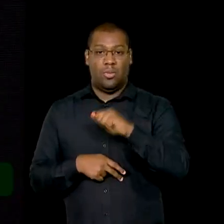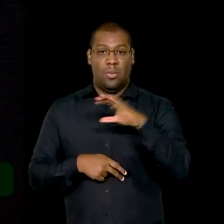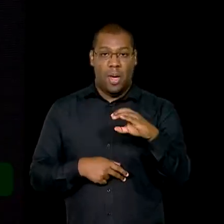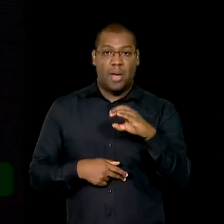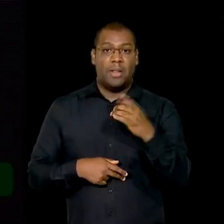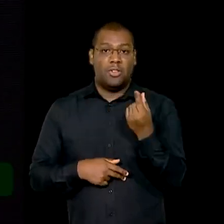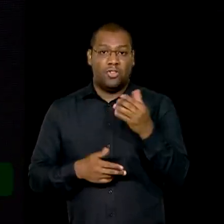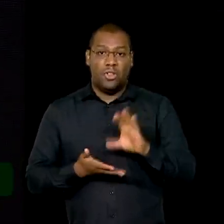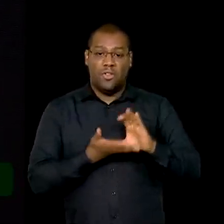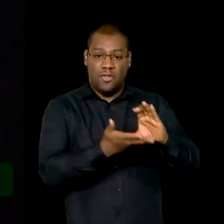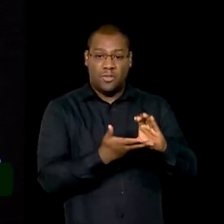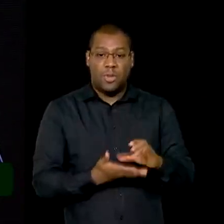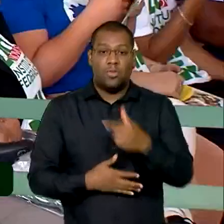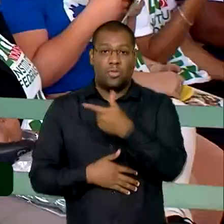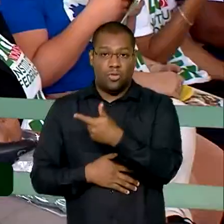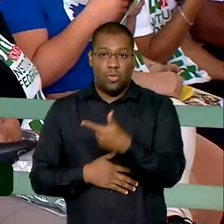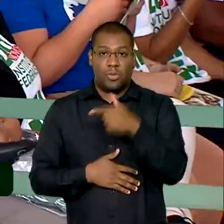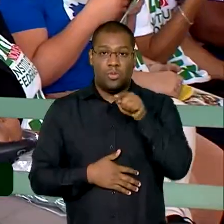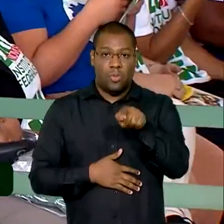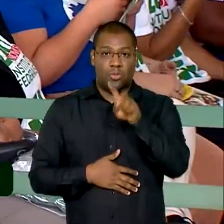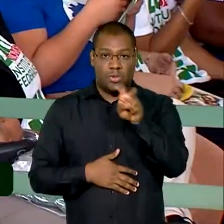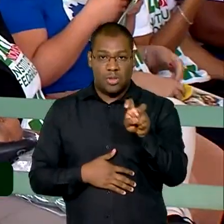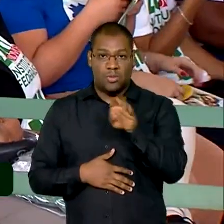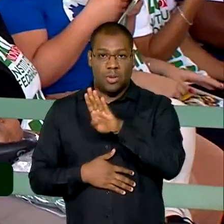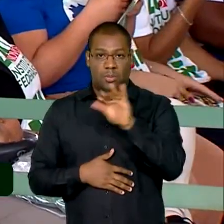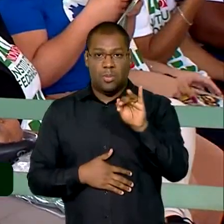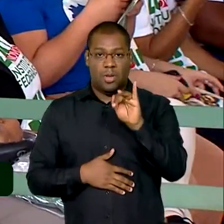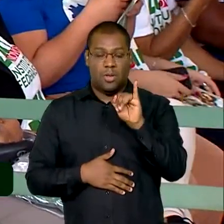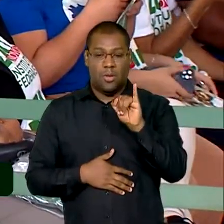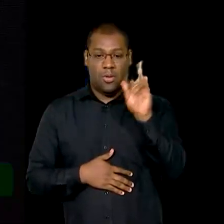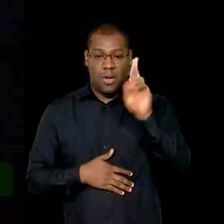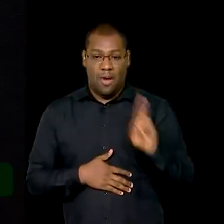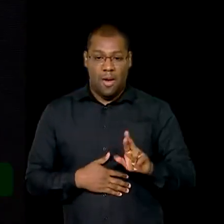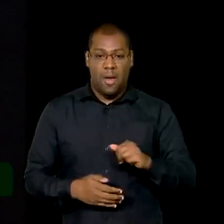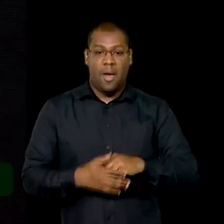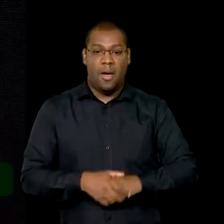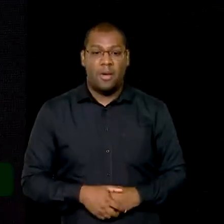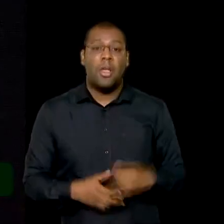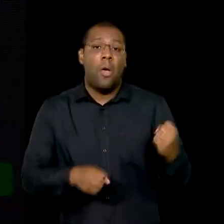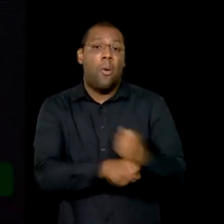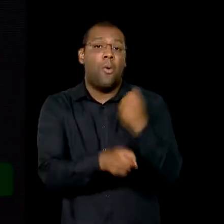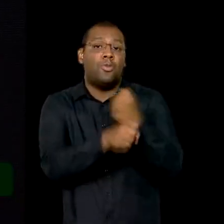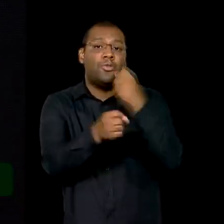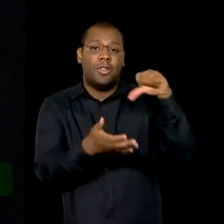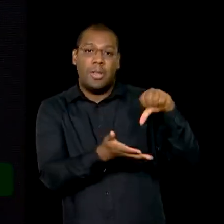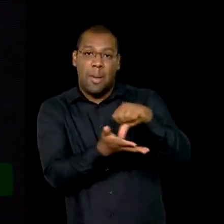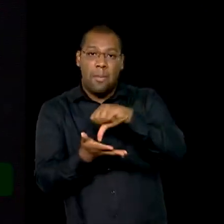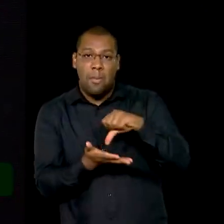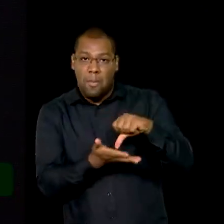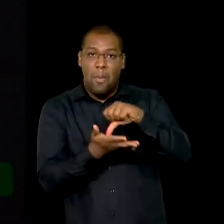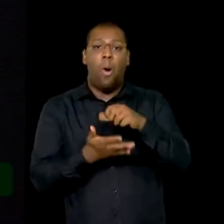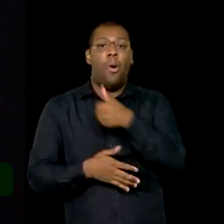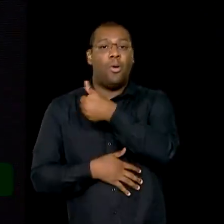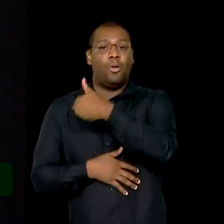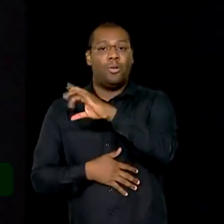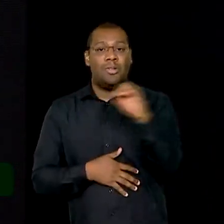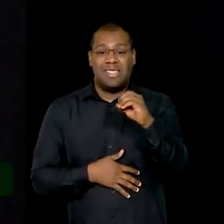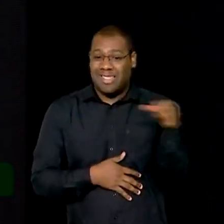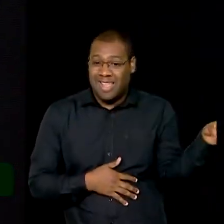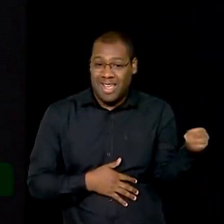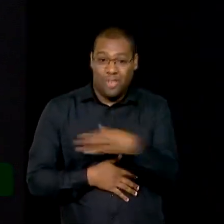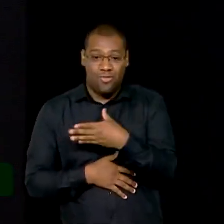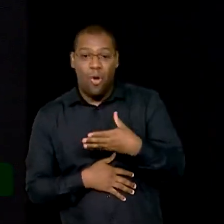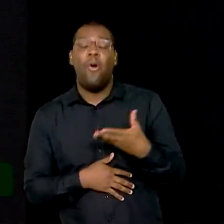bilhões de reais para a construção das 100 novas unidades educacionais e 1 bilhão e 400 milhões serão